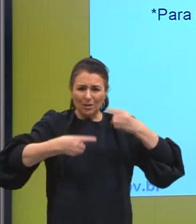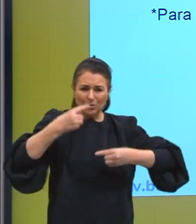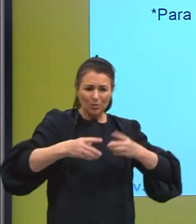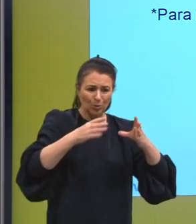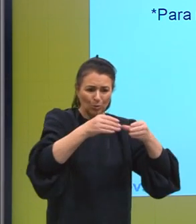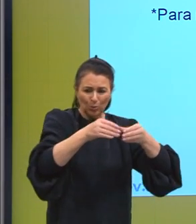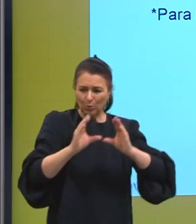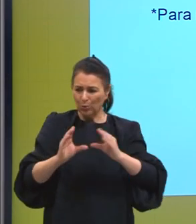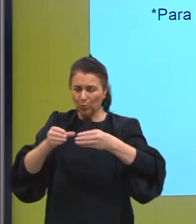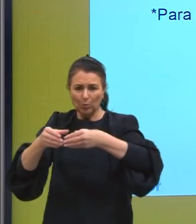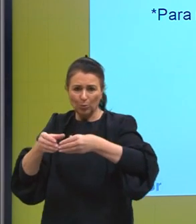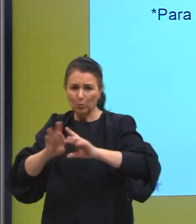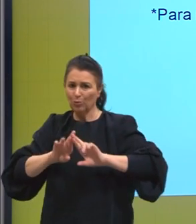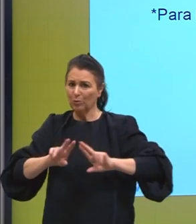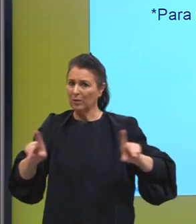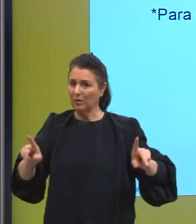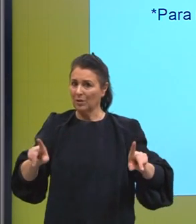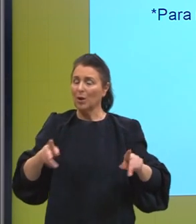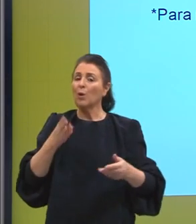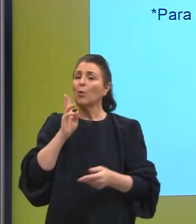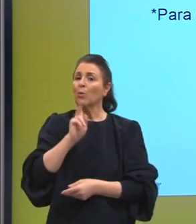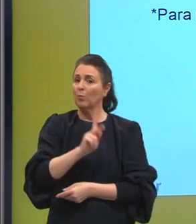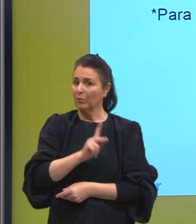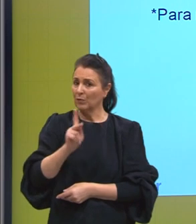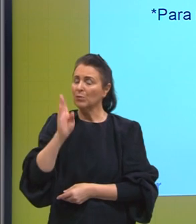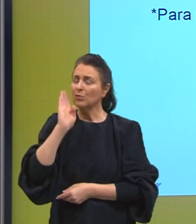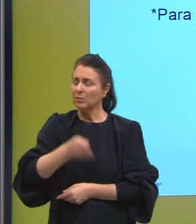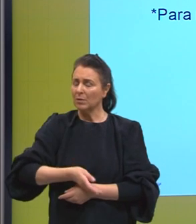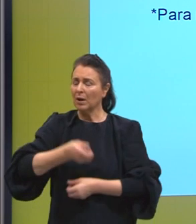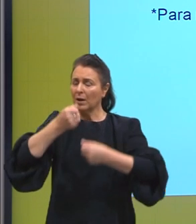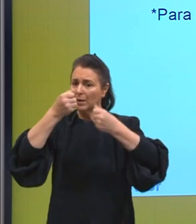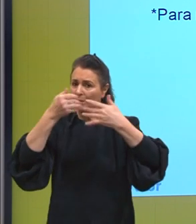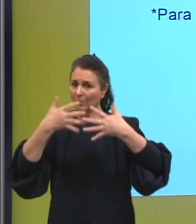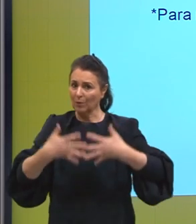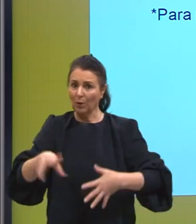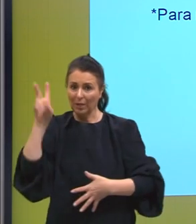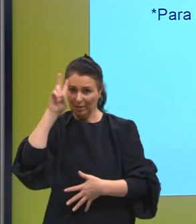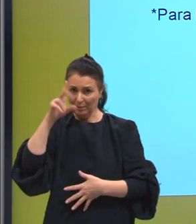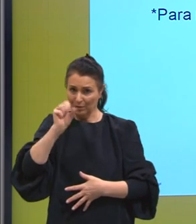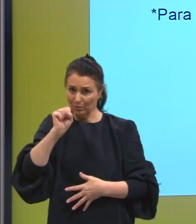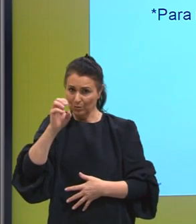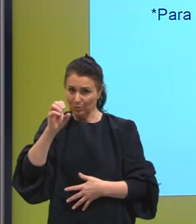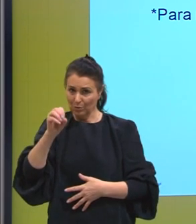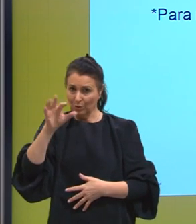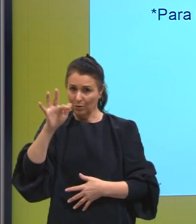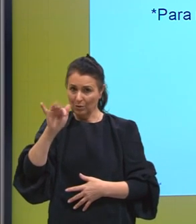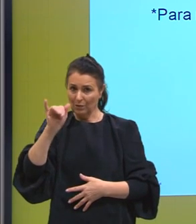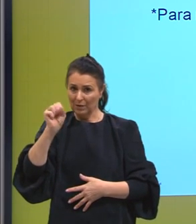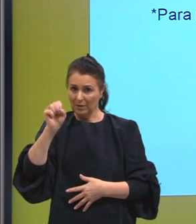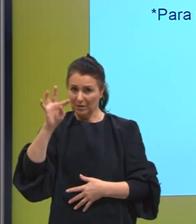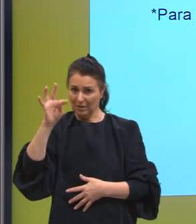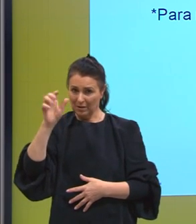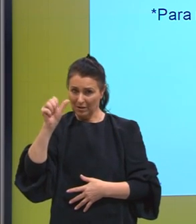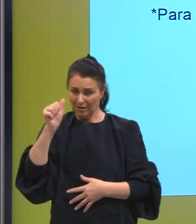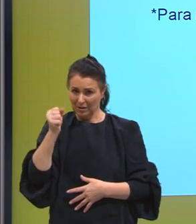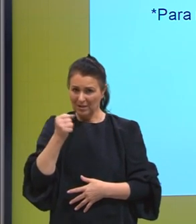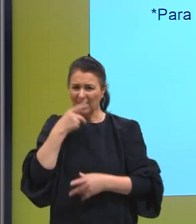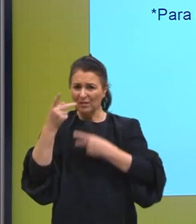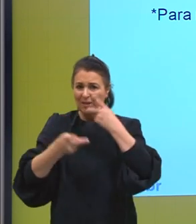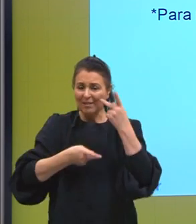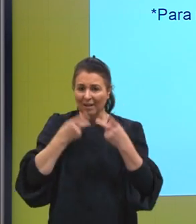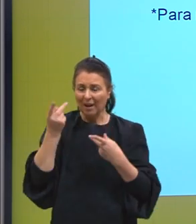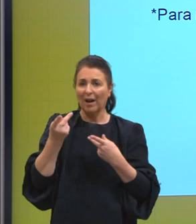nós já falamos em outras aulas, dos sofistas, lembra dos sofistas? eram os camaradas da arte, da retórica, de falar bem,